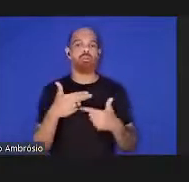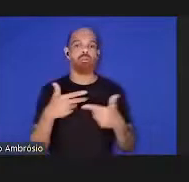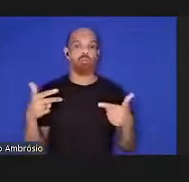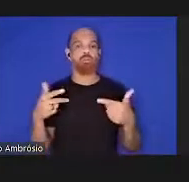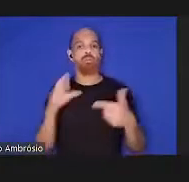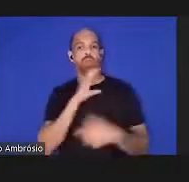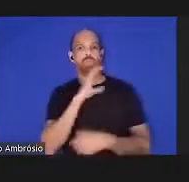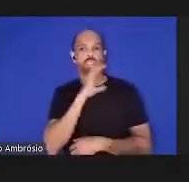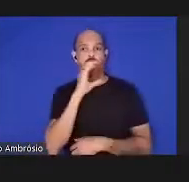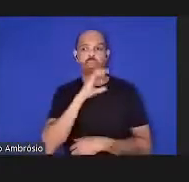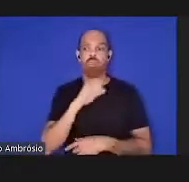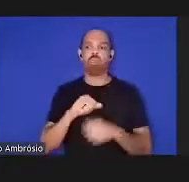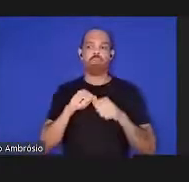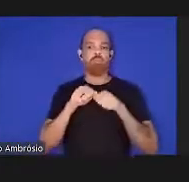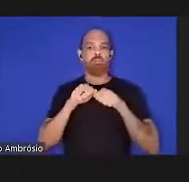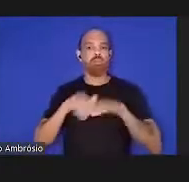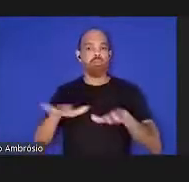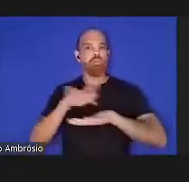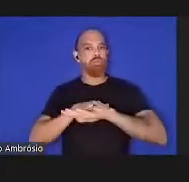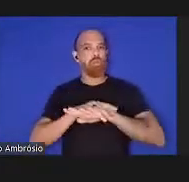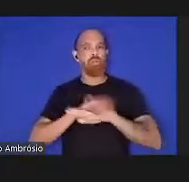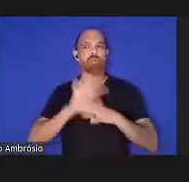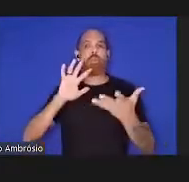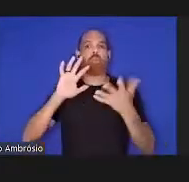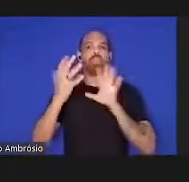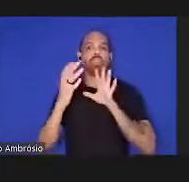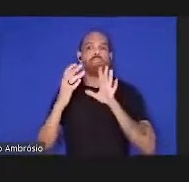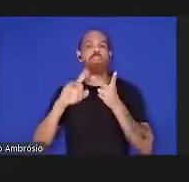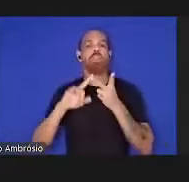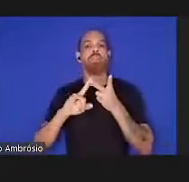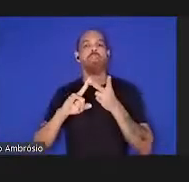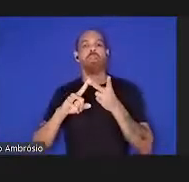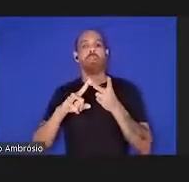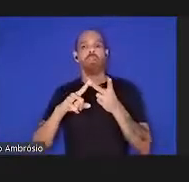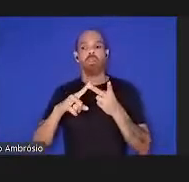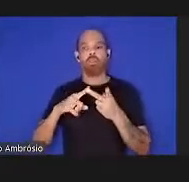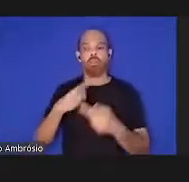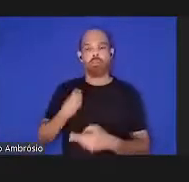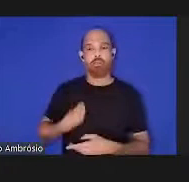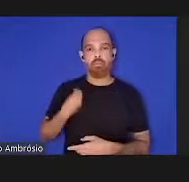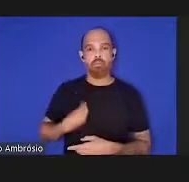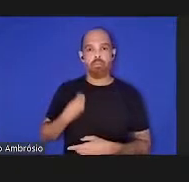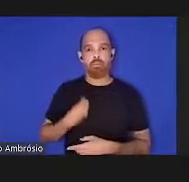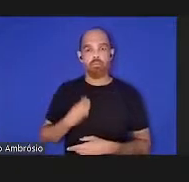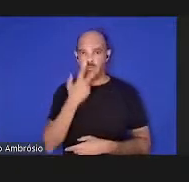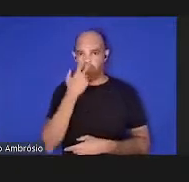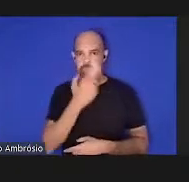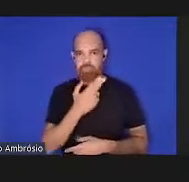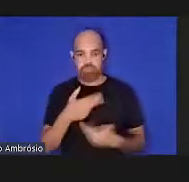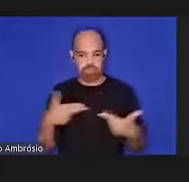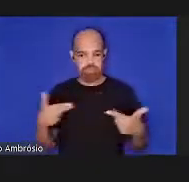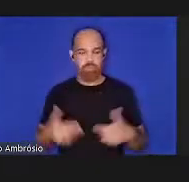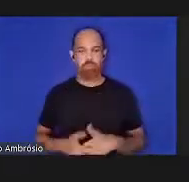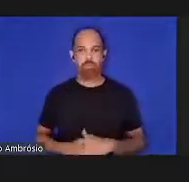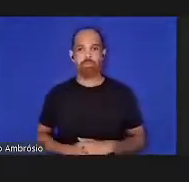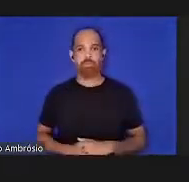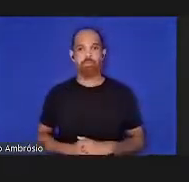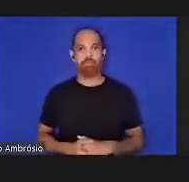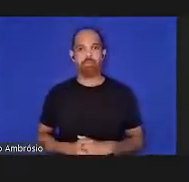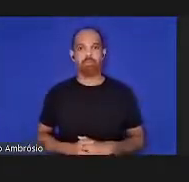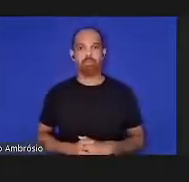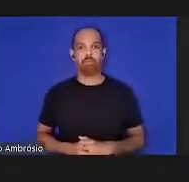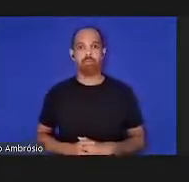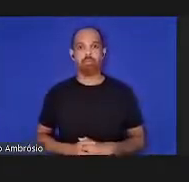transbordamento de patógenos mudanças climáticas e resistência antinicobriana notavelmente estas